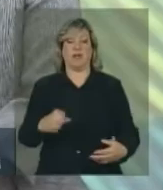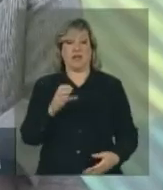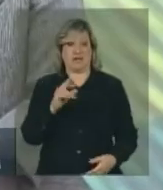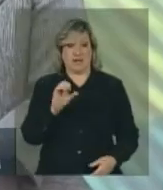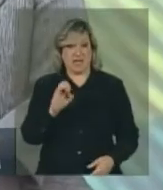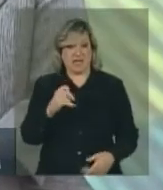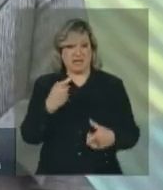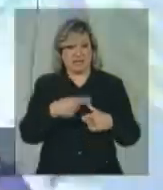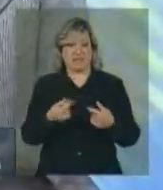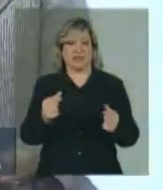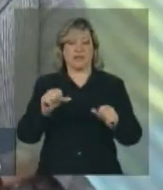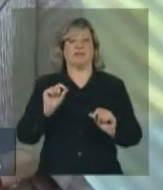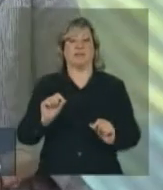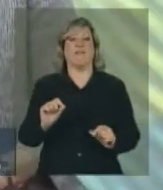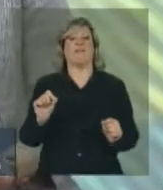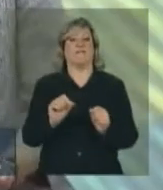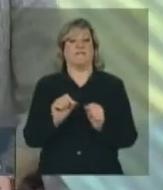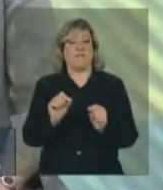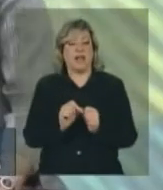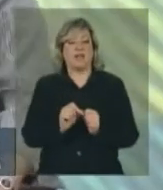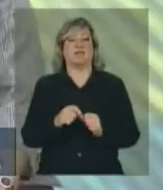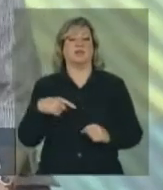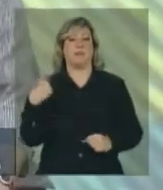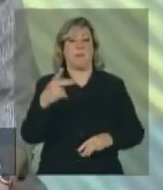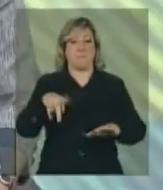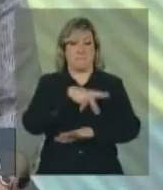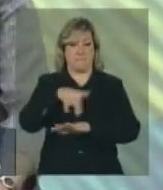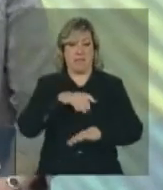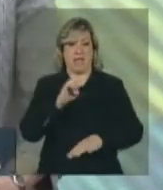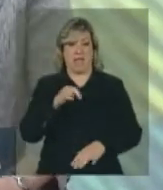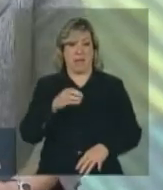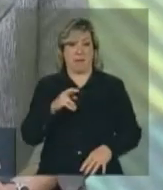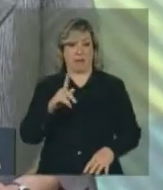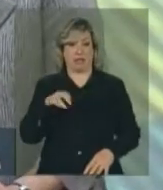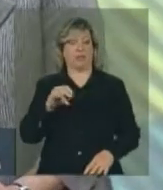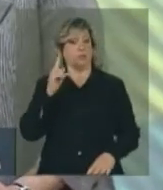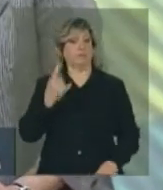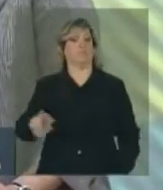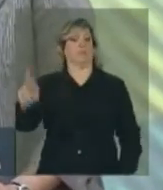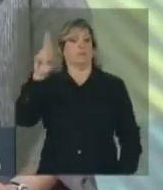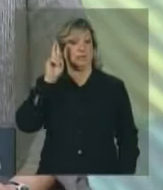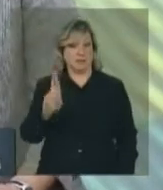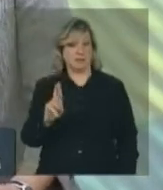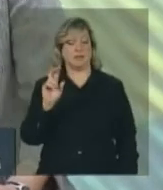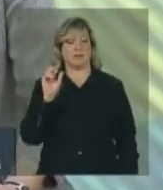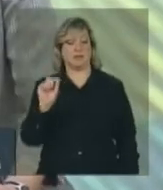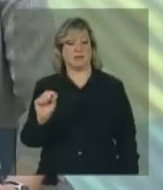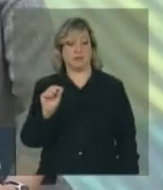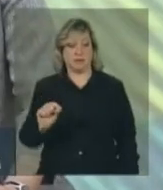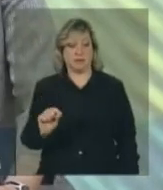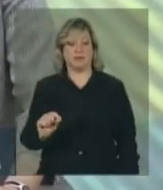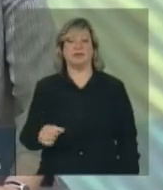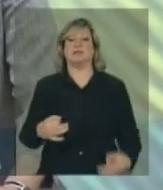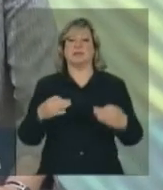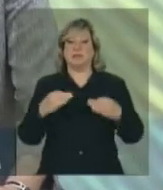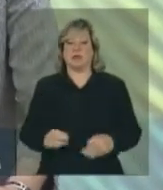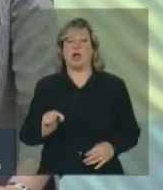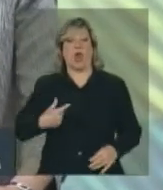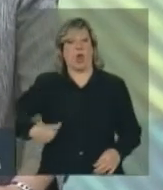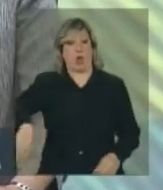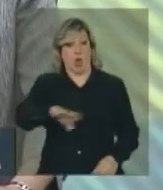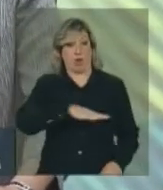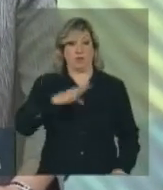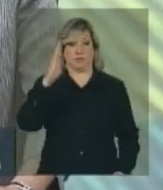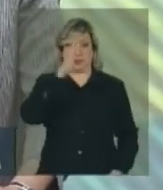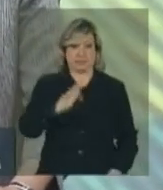impõe aos países emergentes uma responsabilidade a qual, certamente, nós,